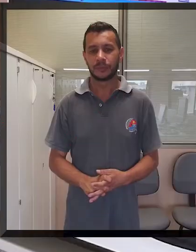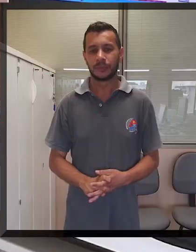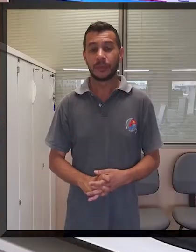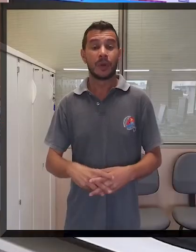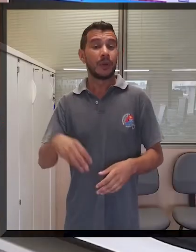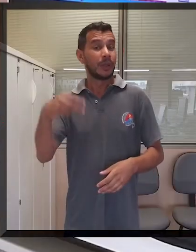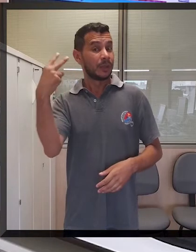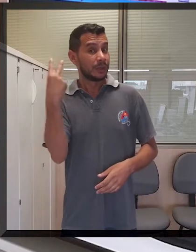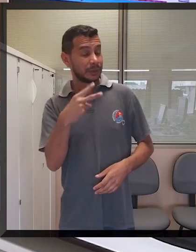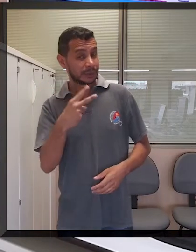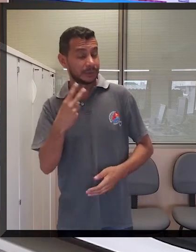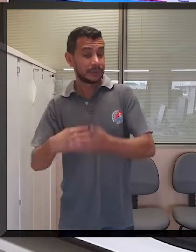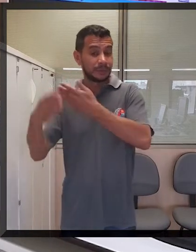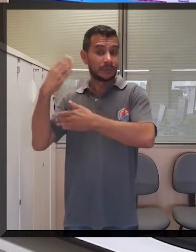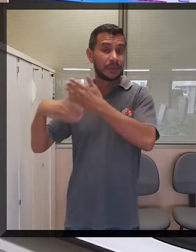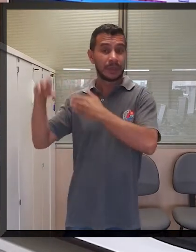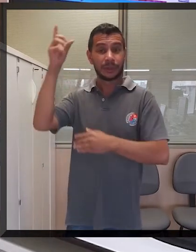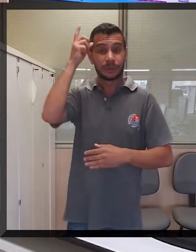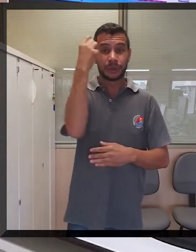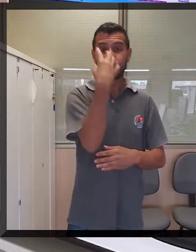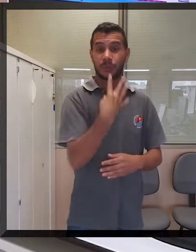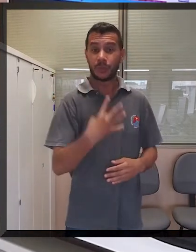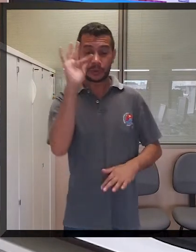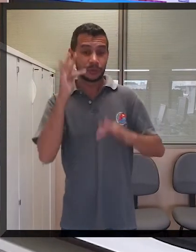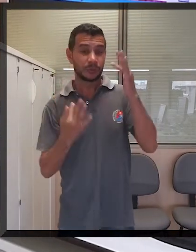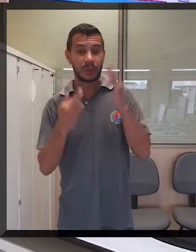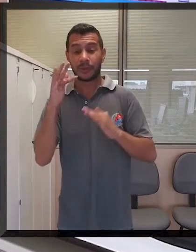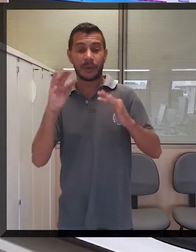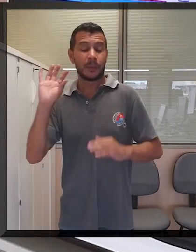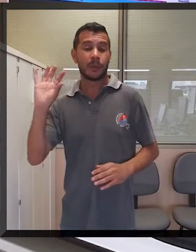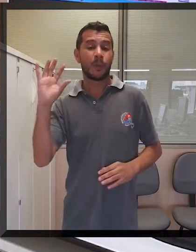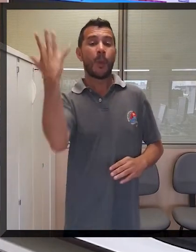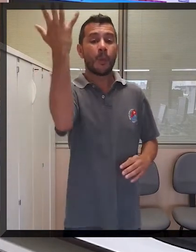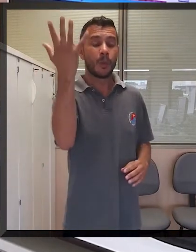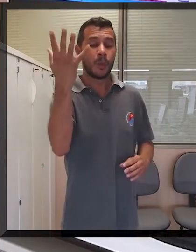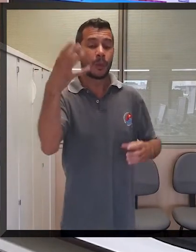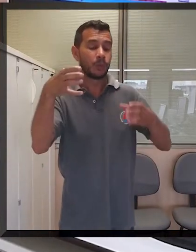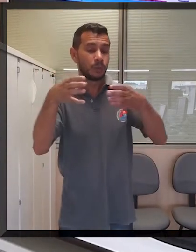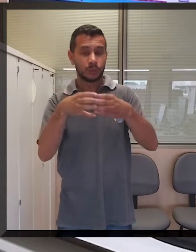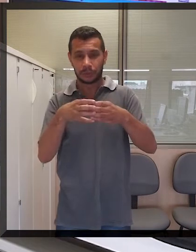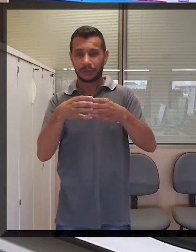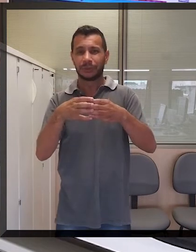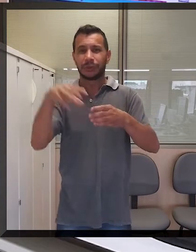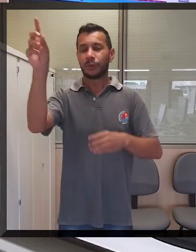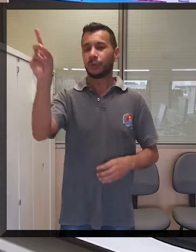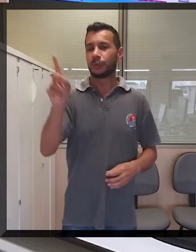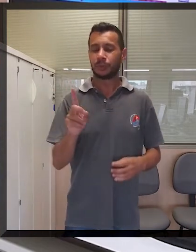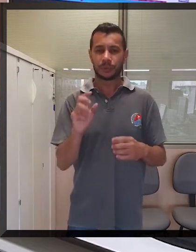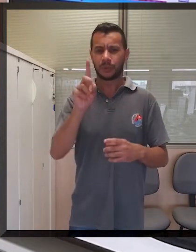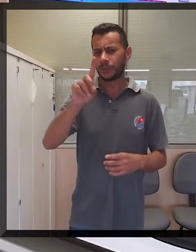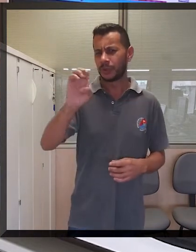E na terça-feira, 4 de fevereiro, aconteceu a posse da nova direção sindical do Diese.